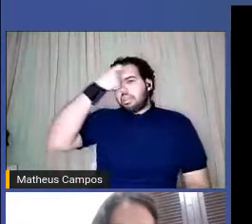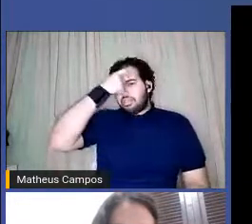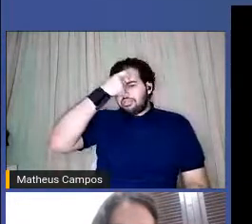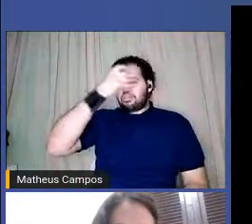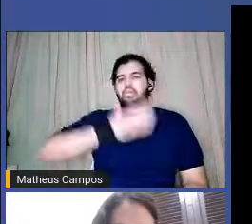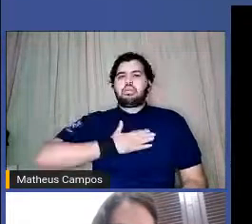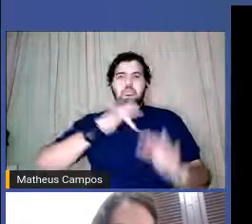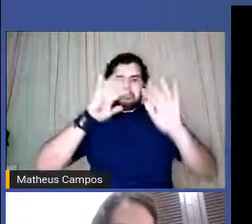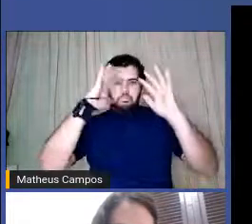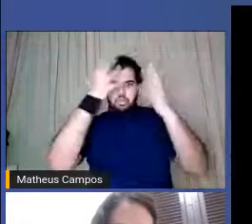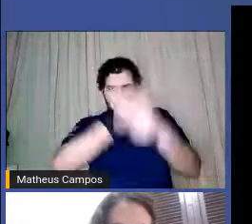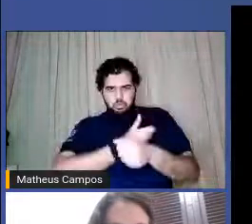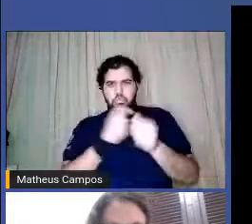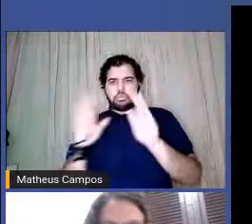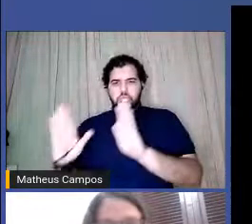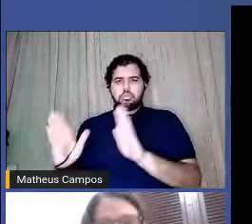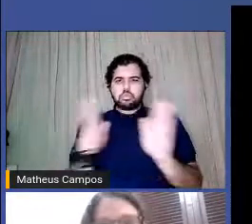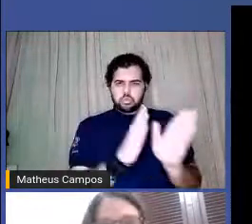Passo o slide.